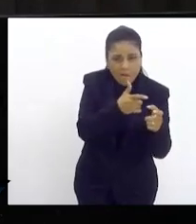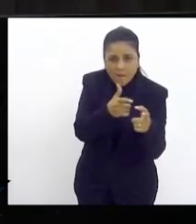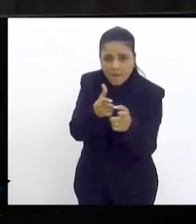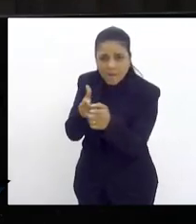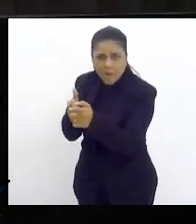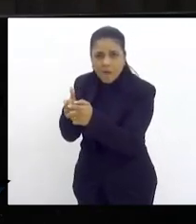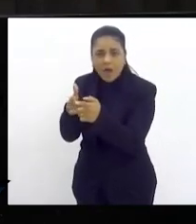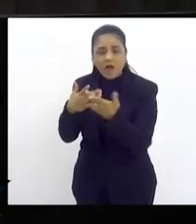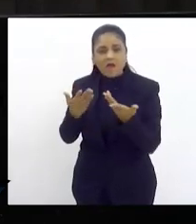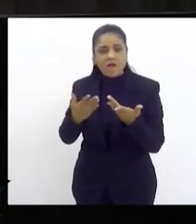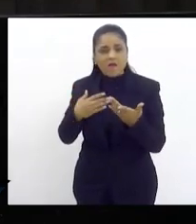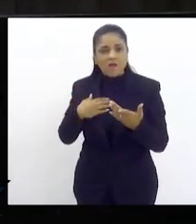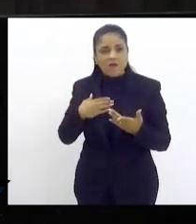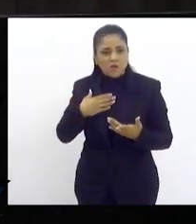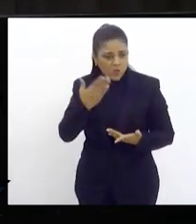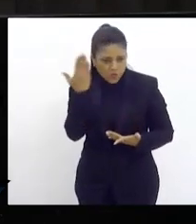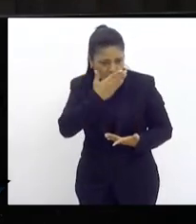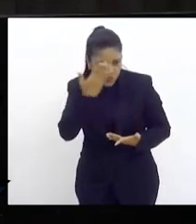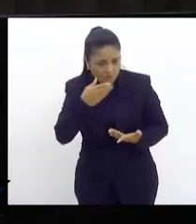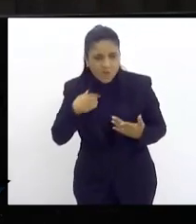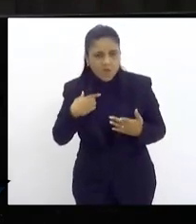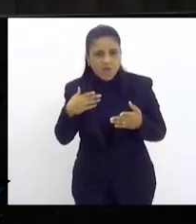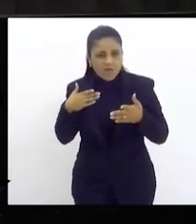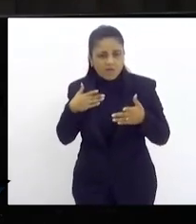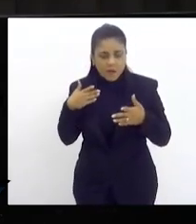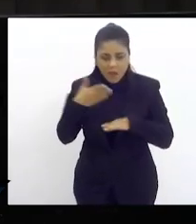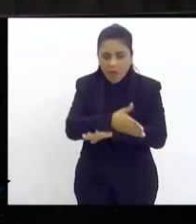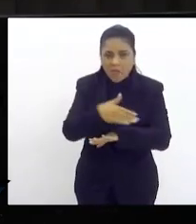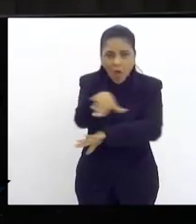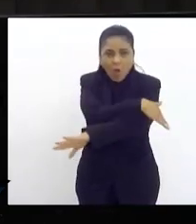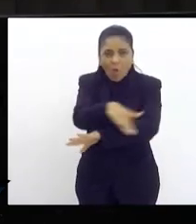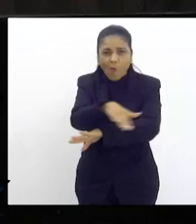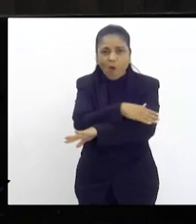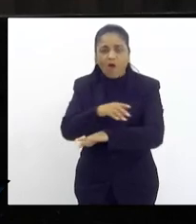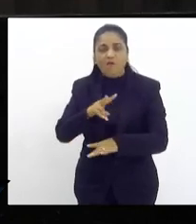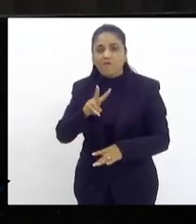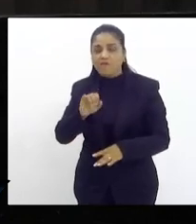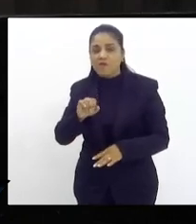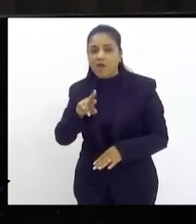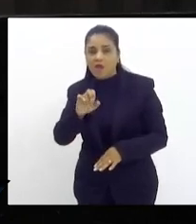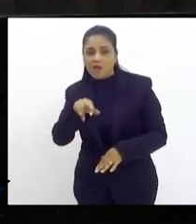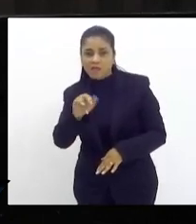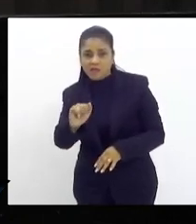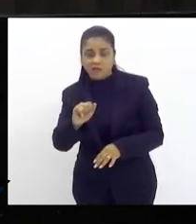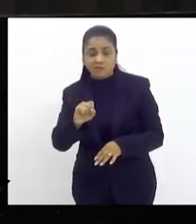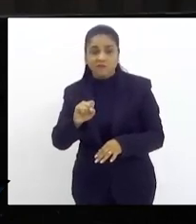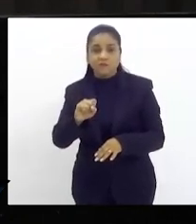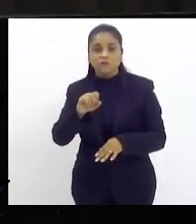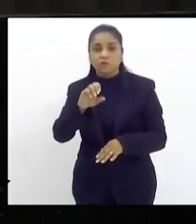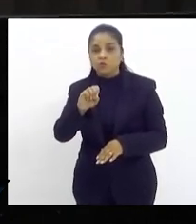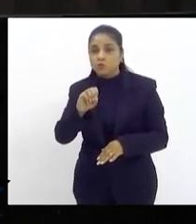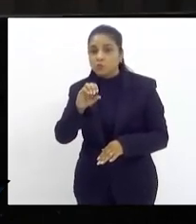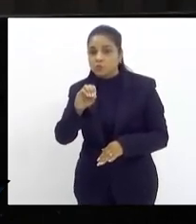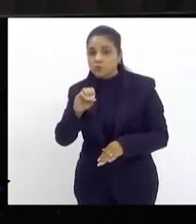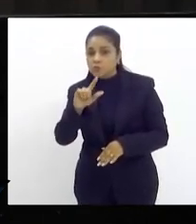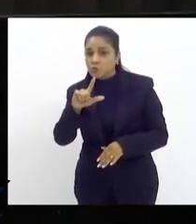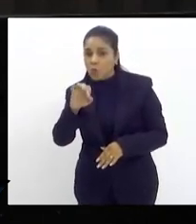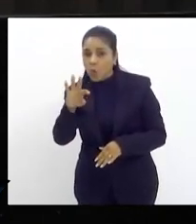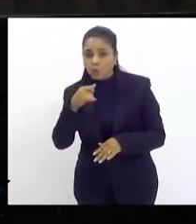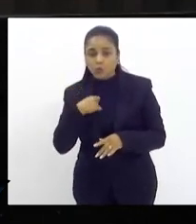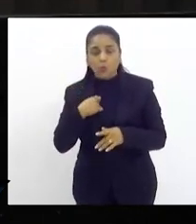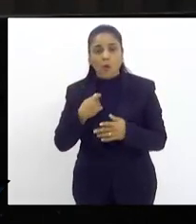entrar em Copacabana atirando ali na na Vieira Solto isso não acontece por quê? porque não tem o tráfico porque na realidade